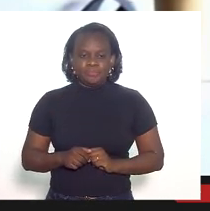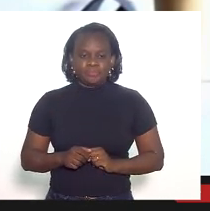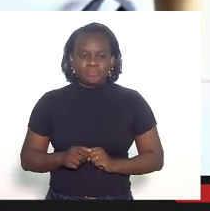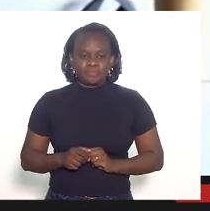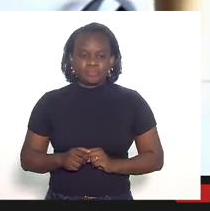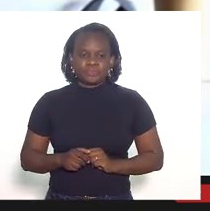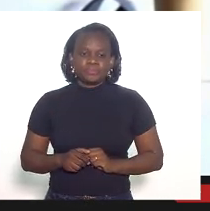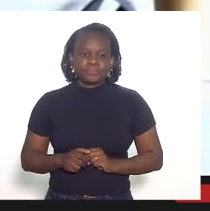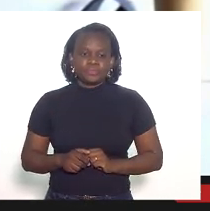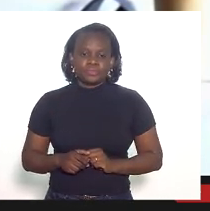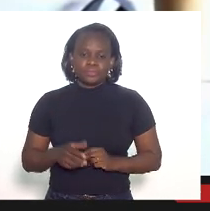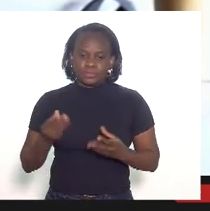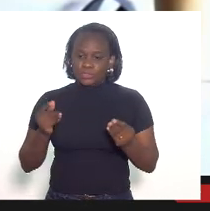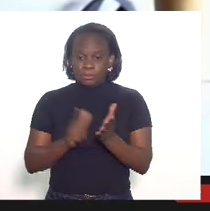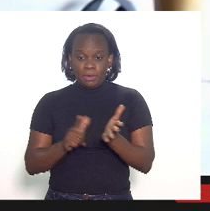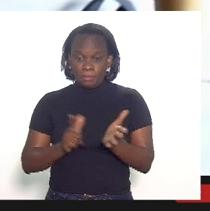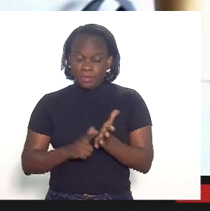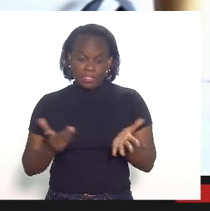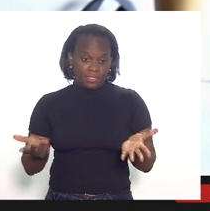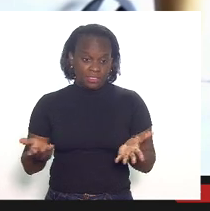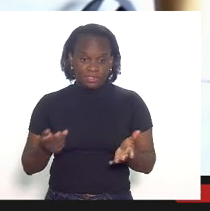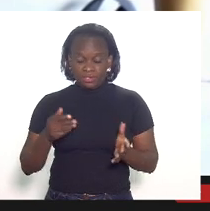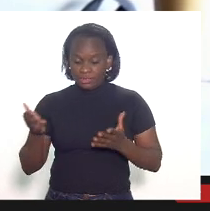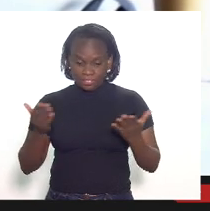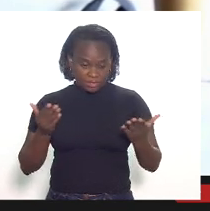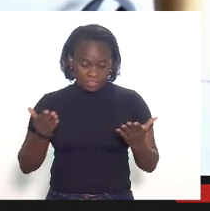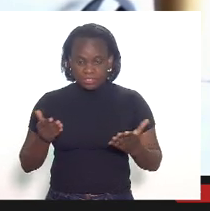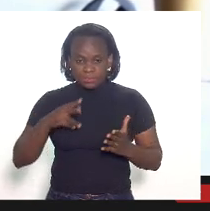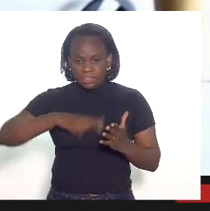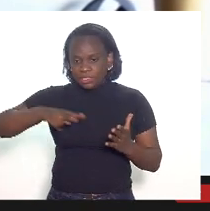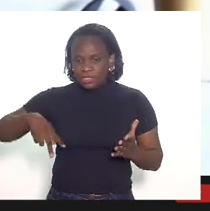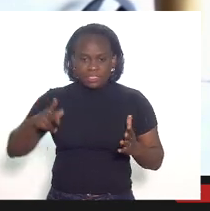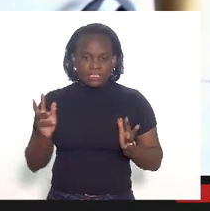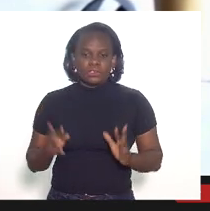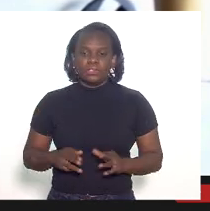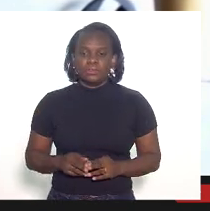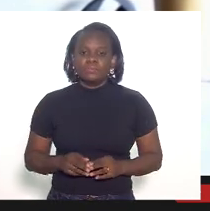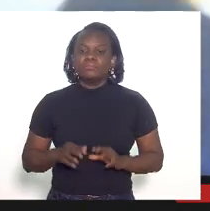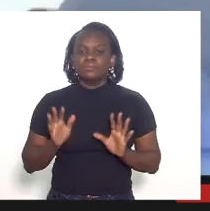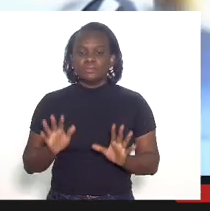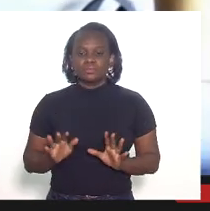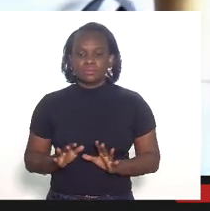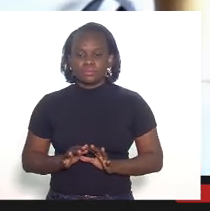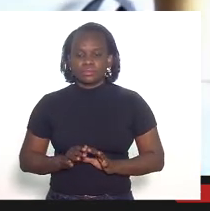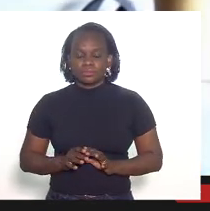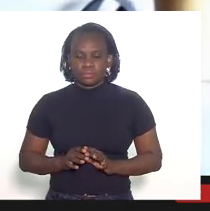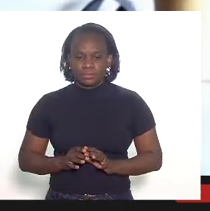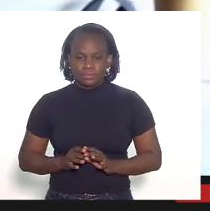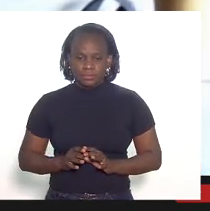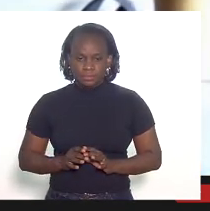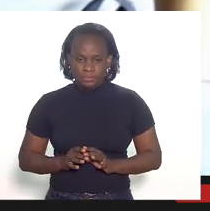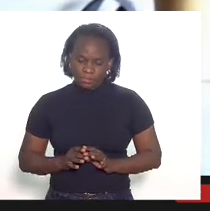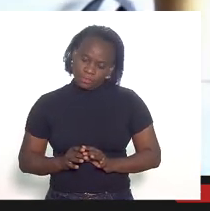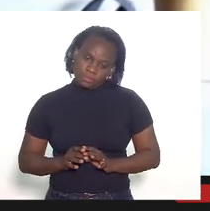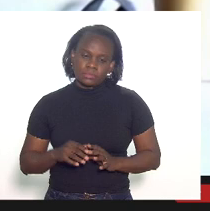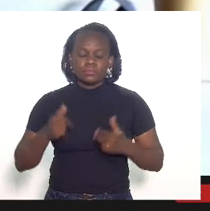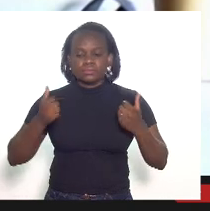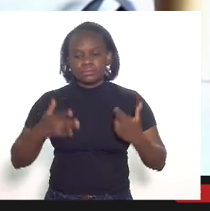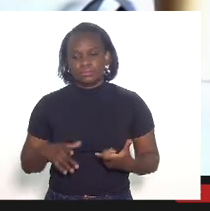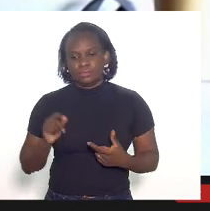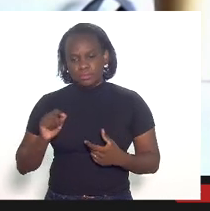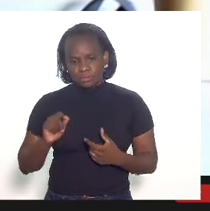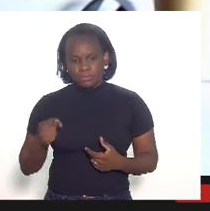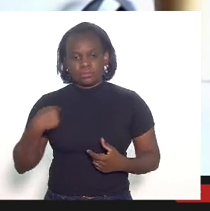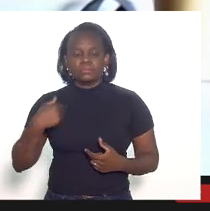muito papel que eu manipulo simultaneamente mas dizer aqui da minha